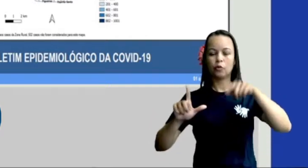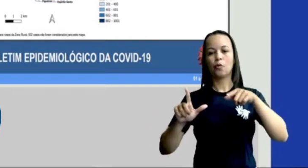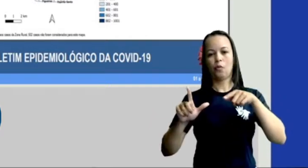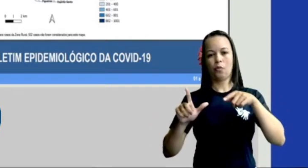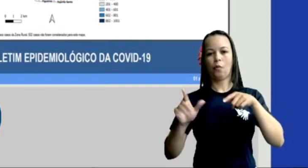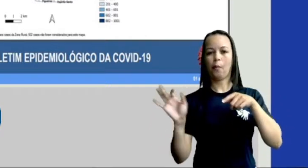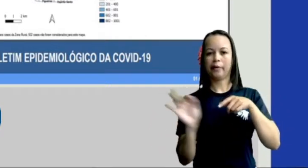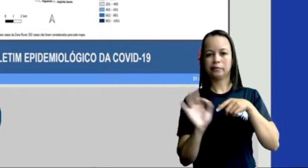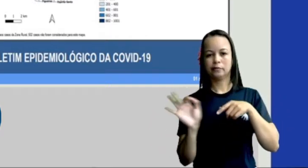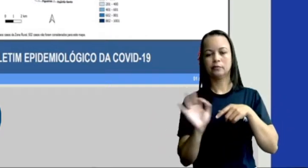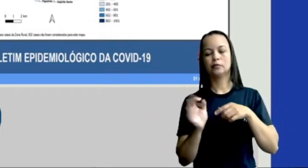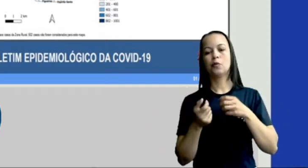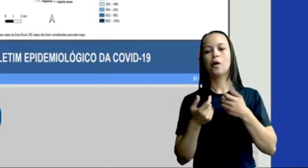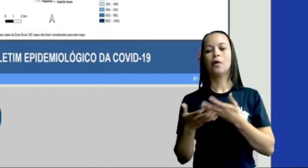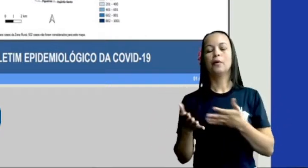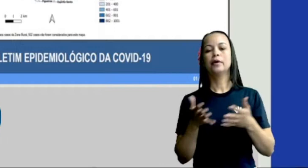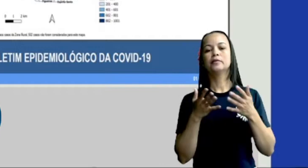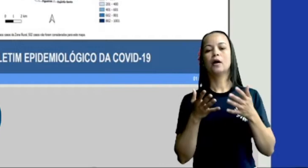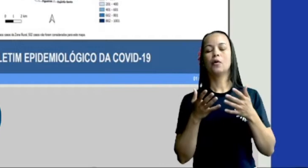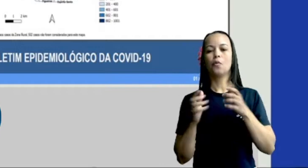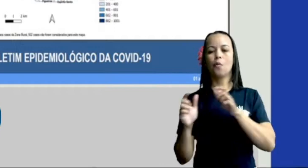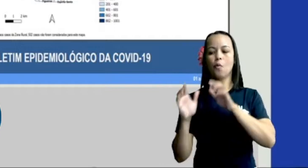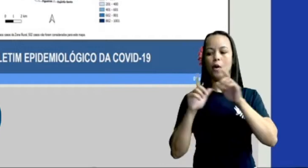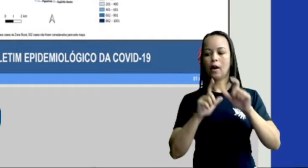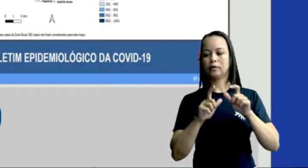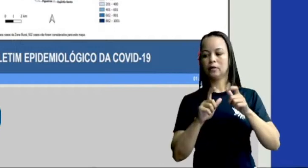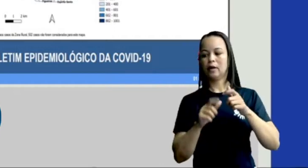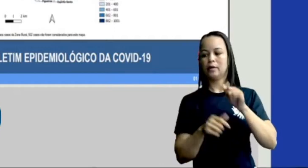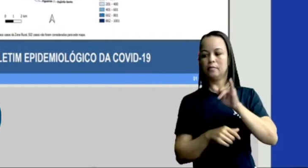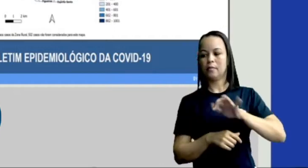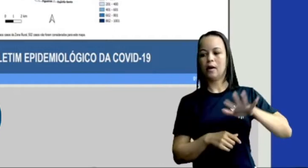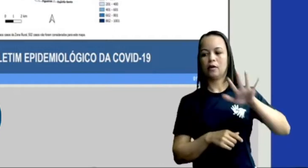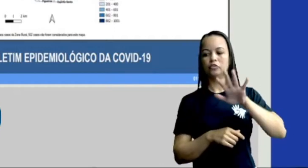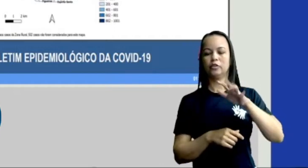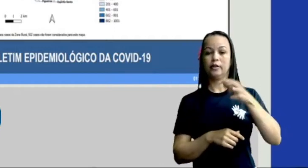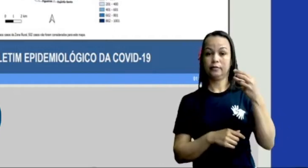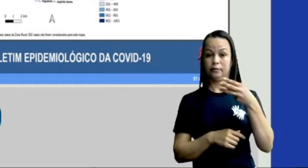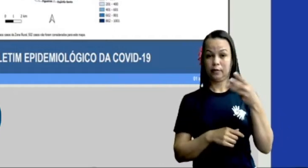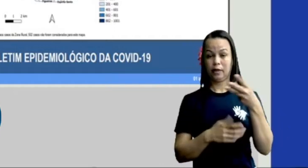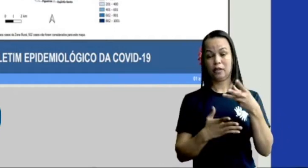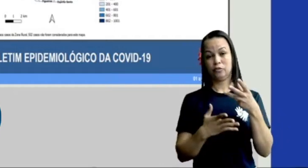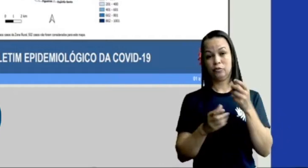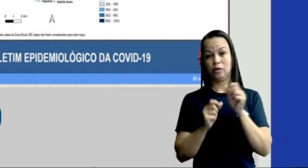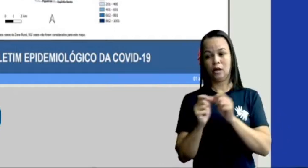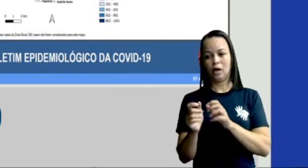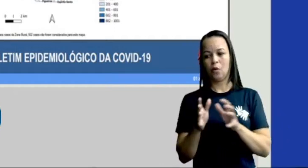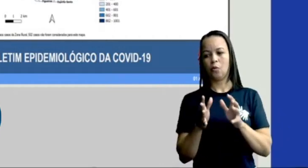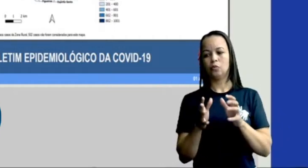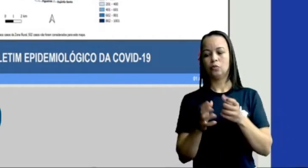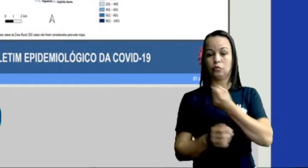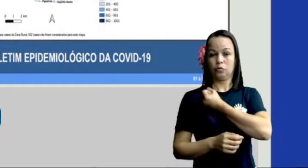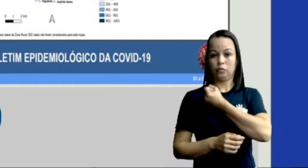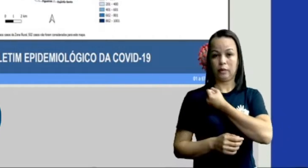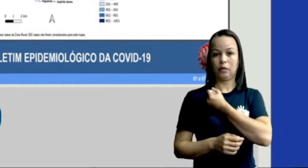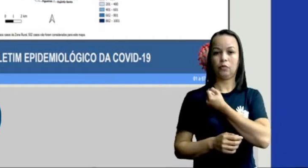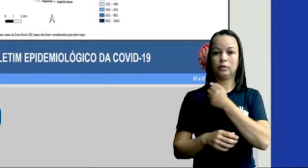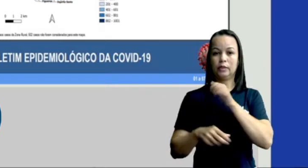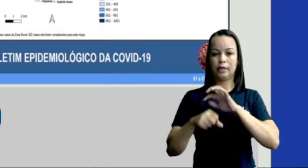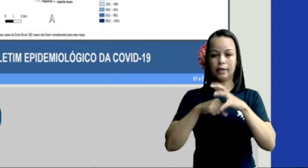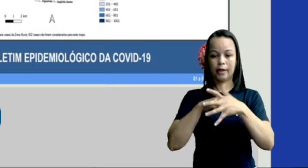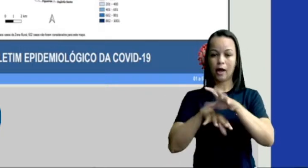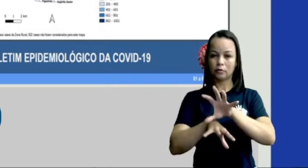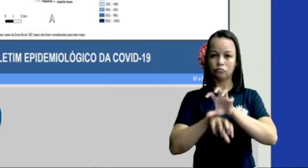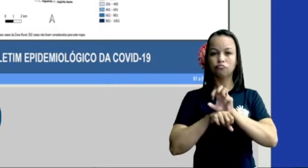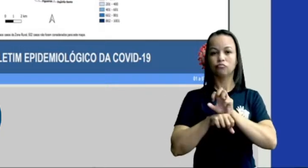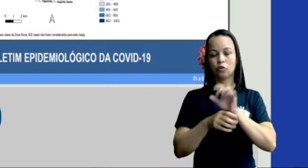lado, a gente vê também, né, na figura 3, o número de casos confirmados também, mas